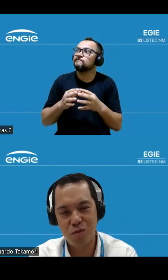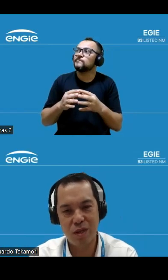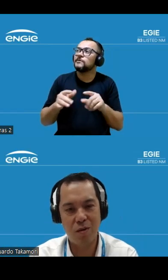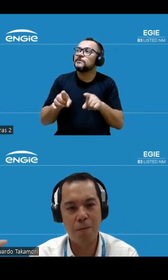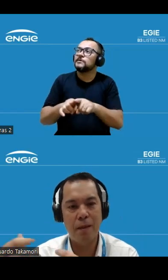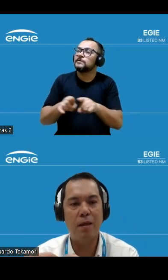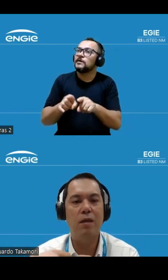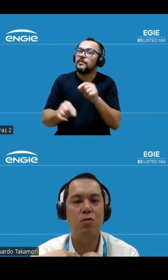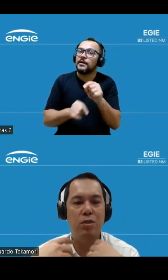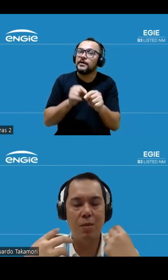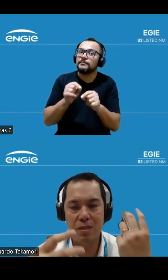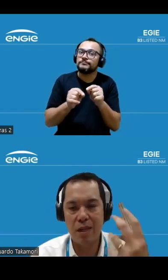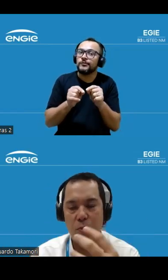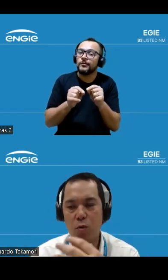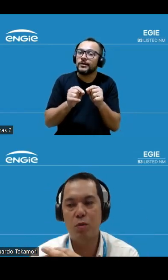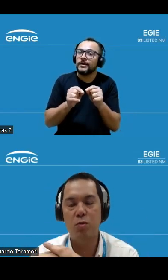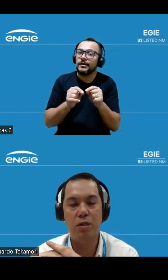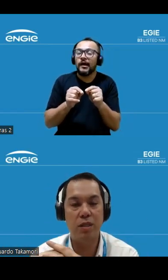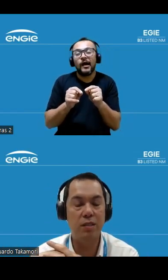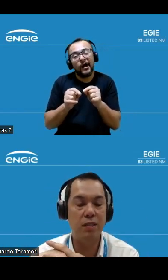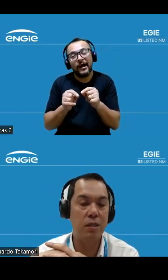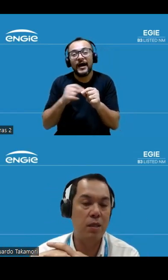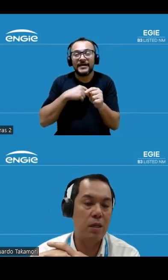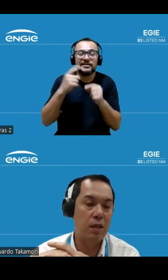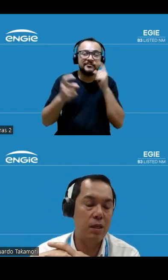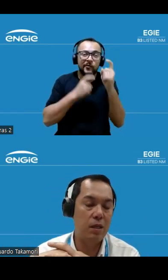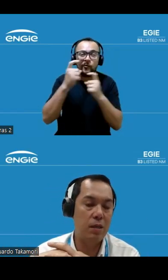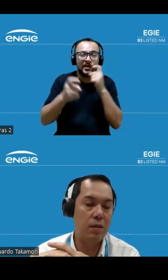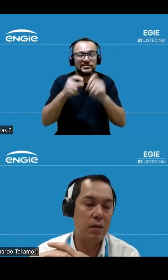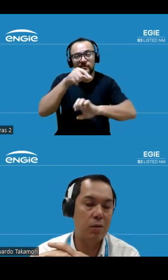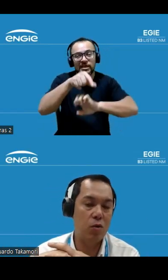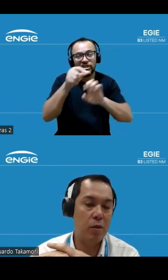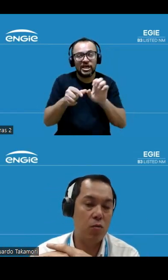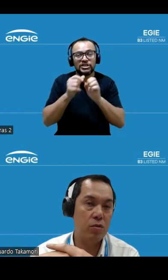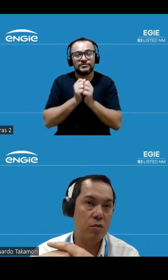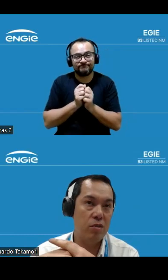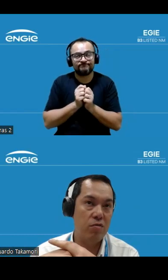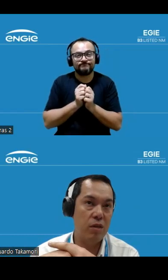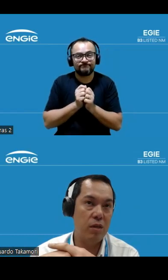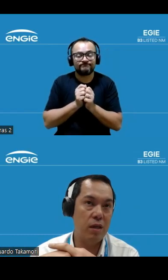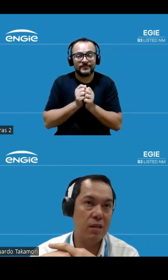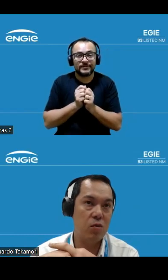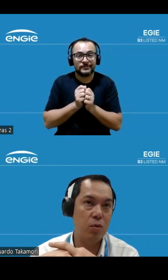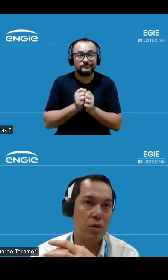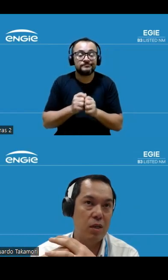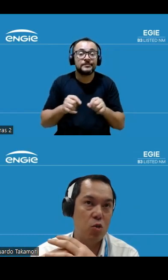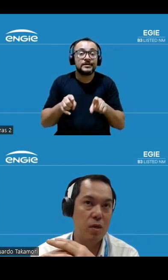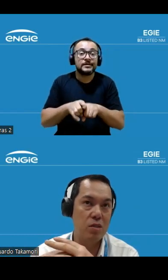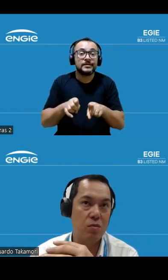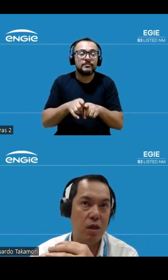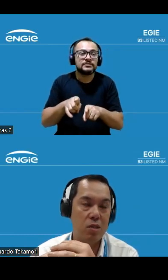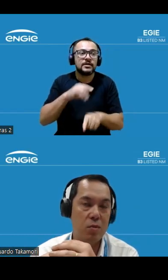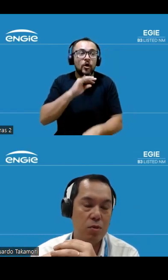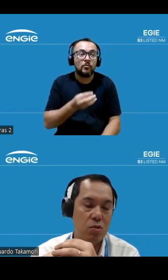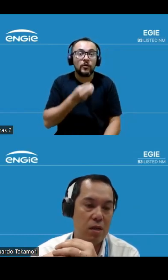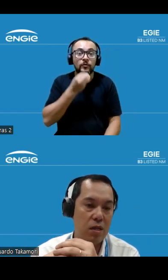consumidor final isso gera uma série de preocupações para a gente e naturalmente quando você vê essa oportunidade que o